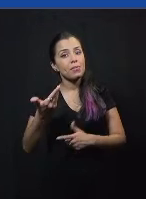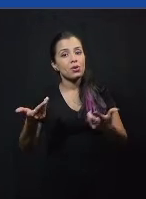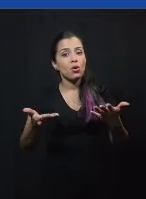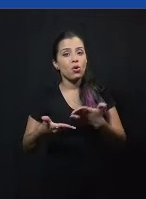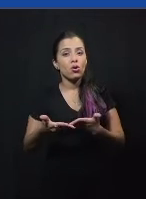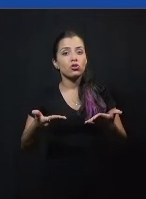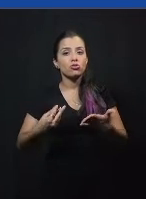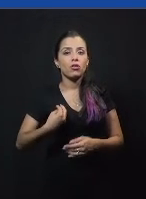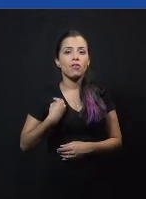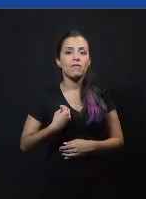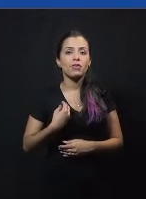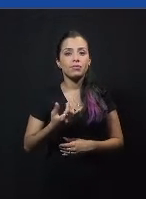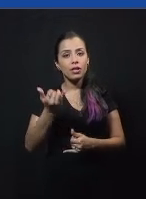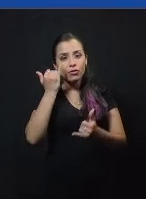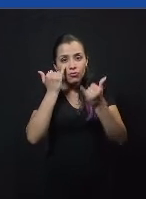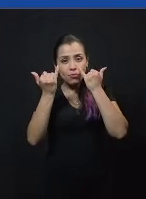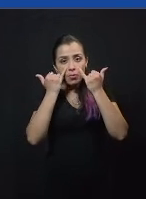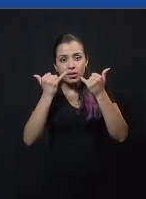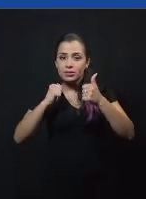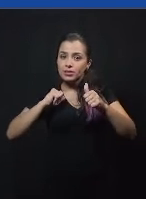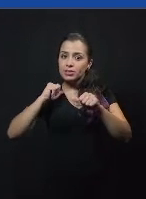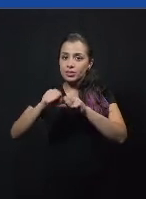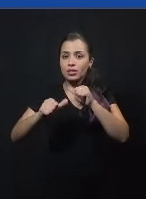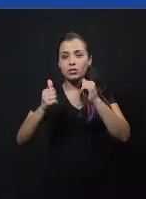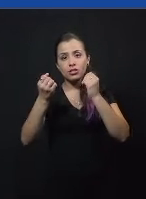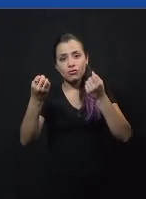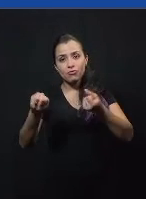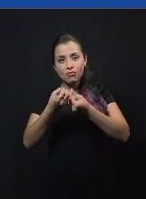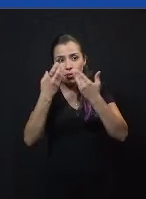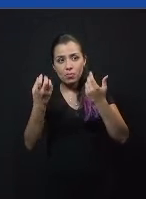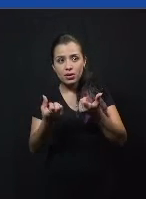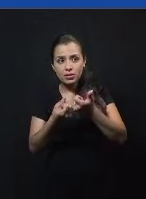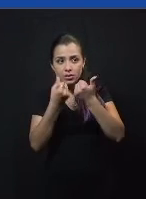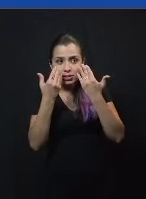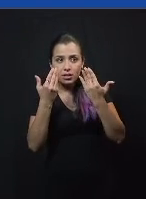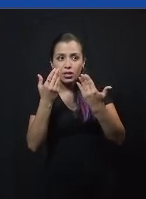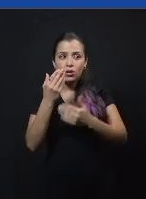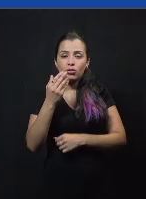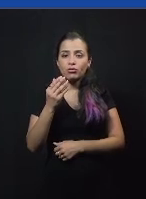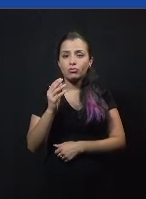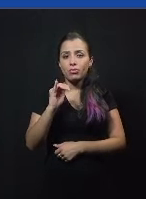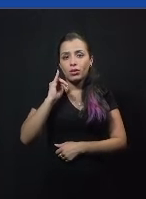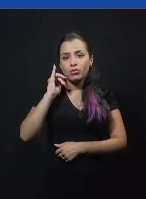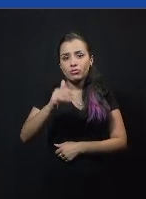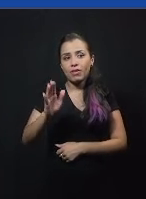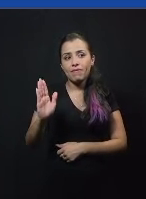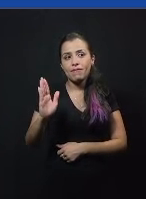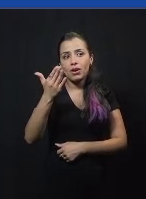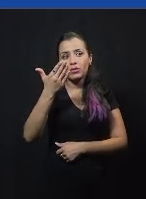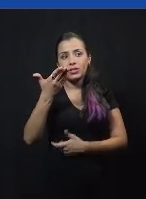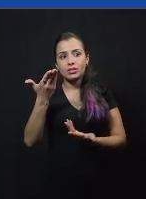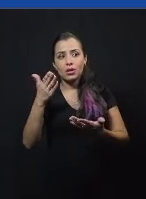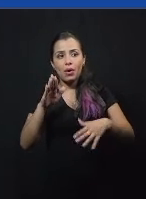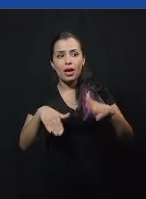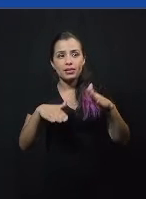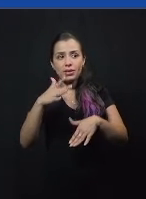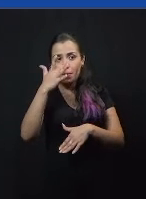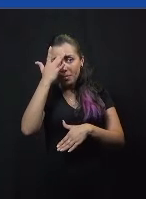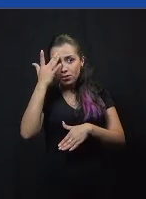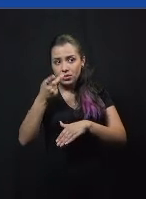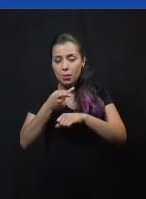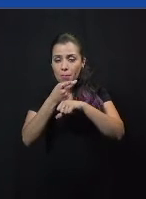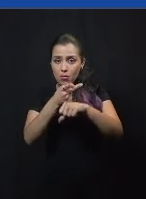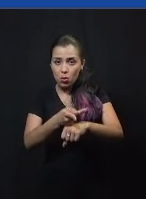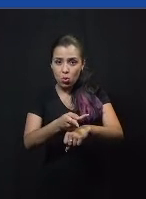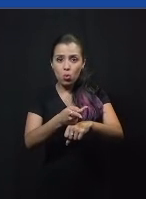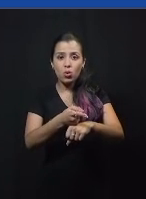informações, existe o problema da desinformação, notícias falsas, então, nem sempre essas informações que as pessoas buscam sobre